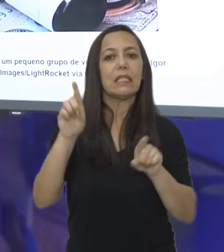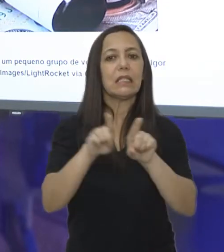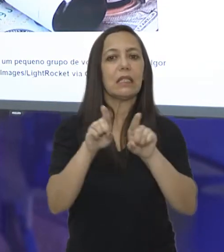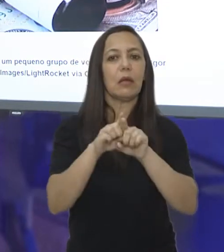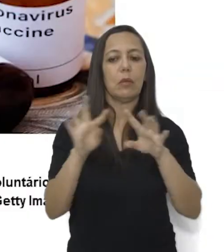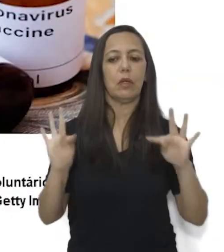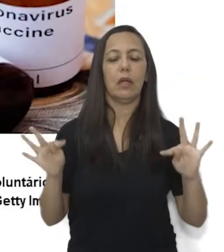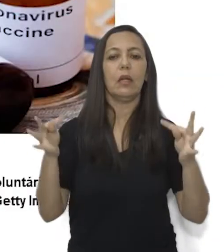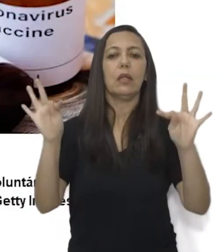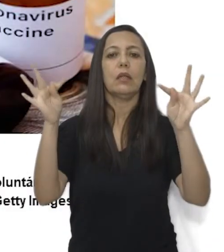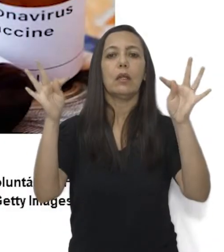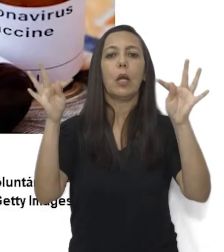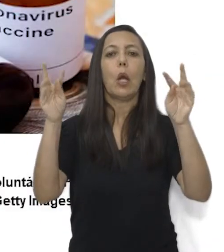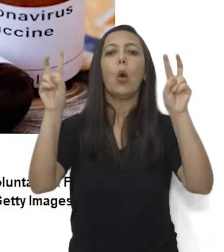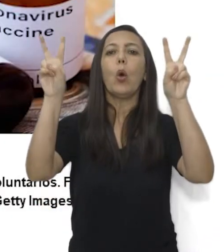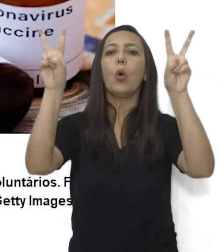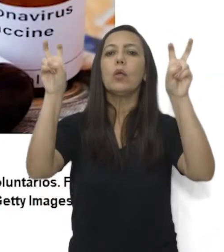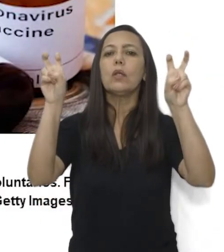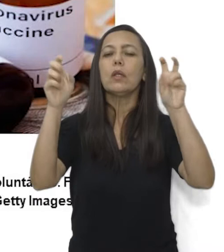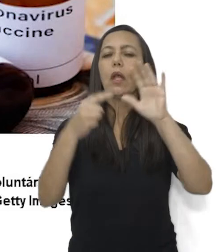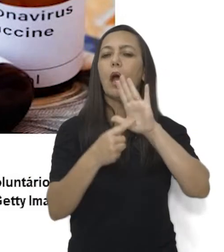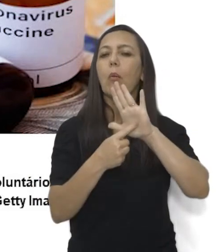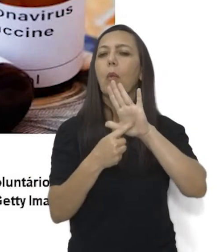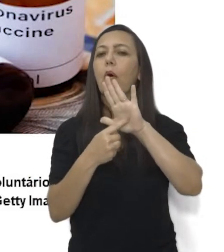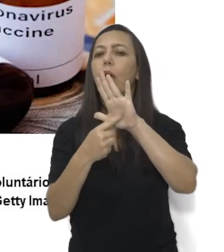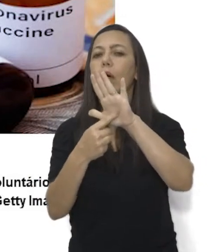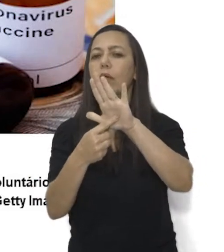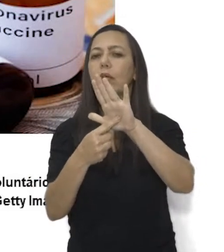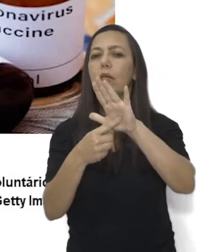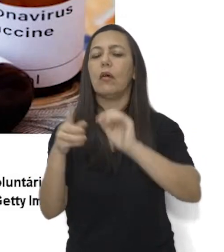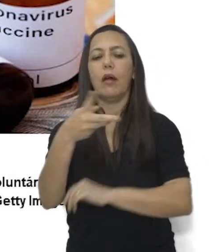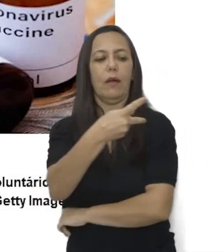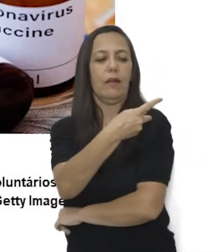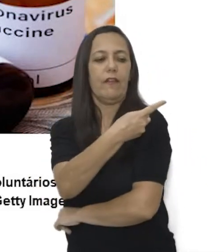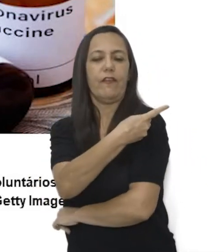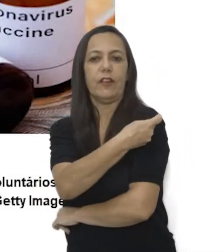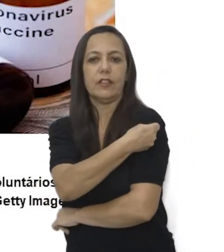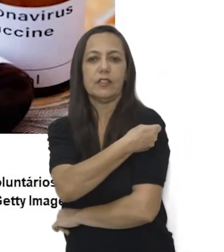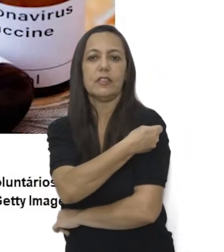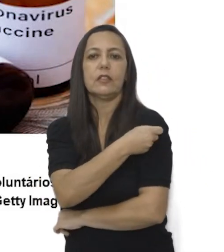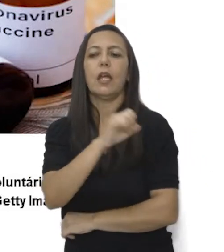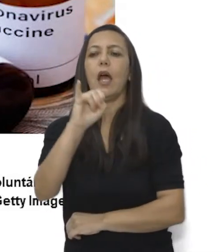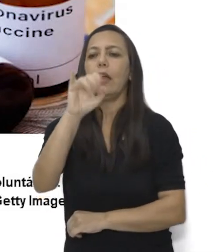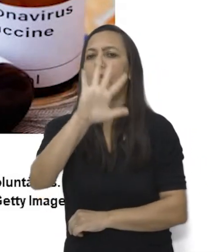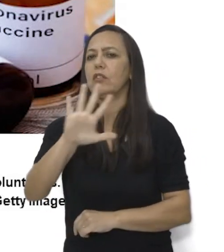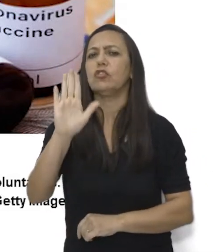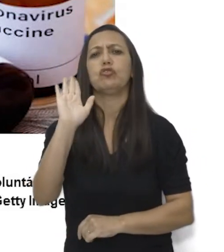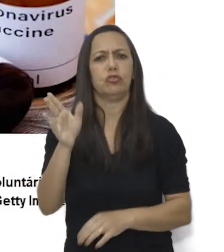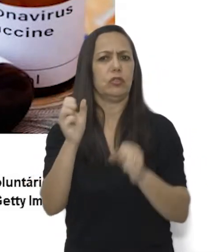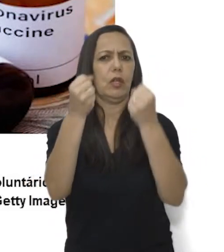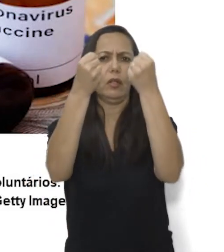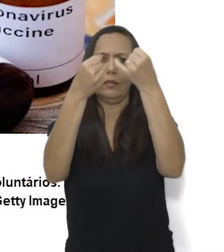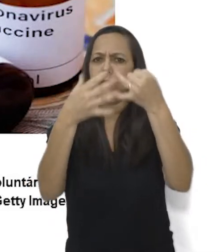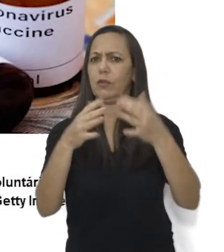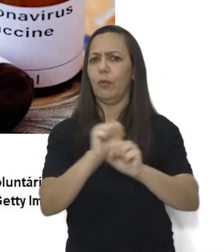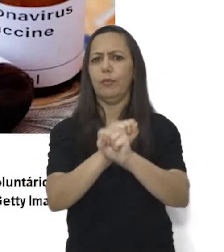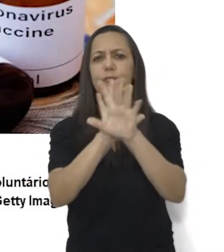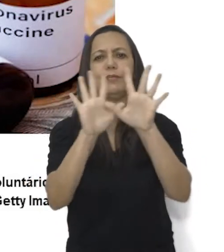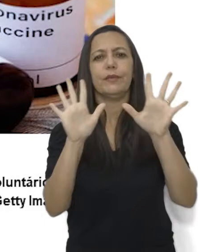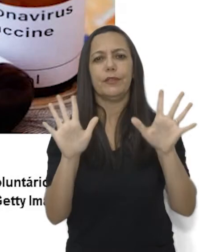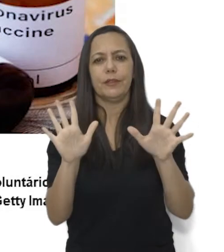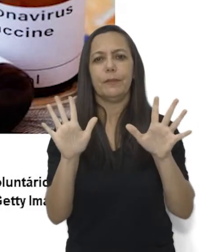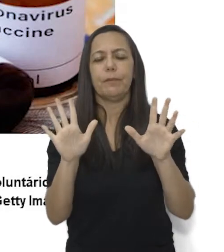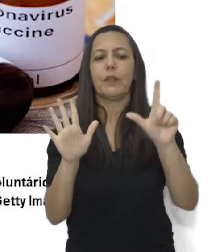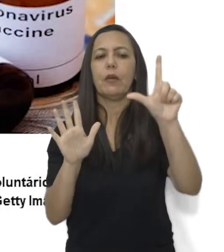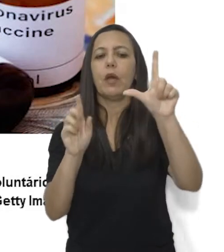O título também fez uma ressalva sobre a vacina. A imagem já diz tudo, então a legenda tinha que fazer